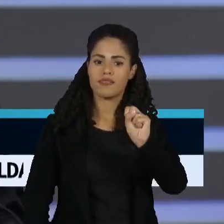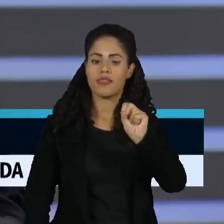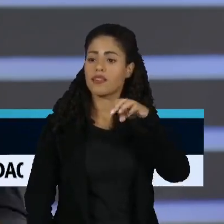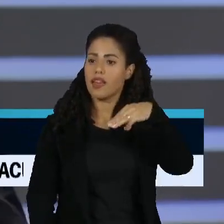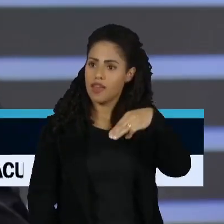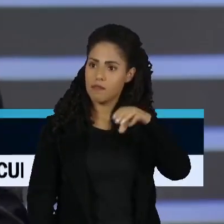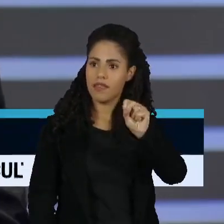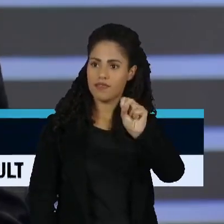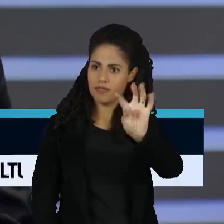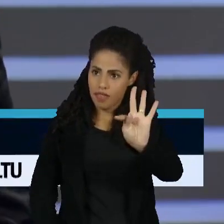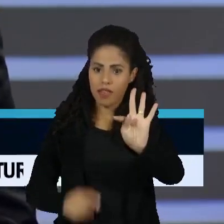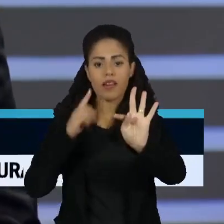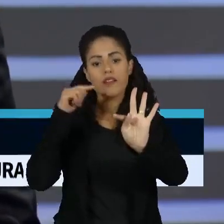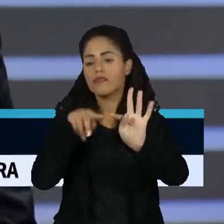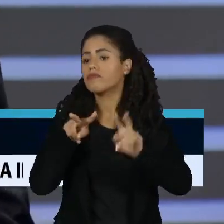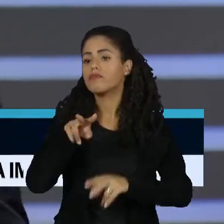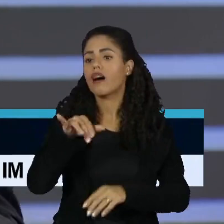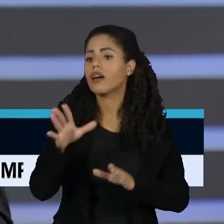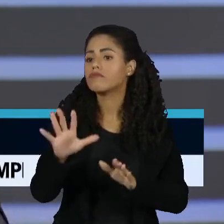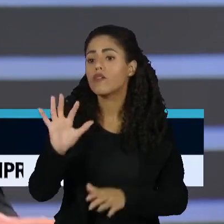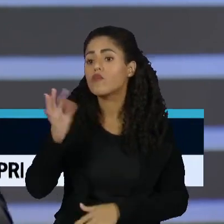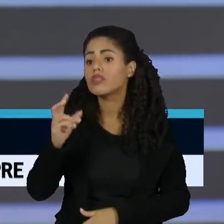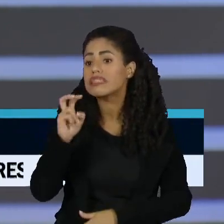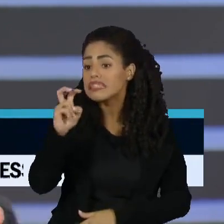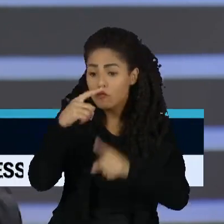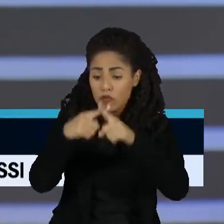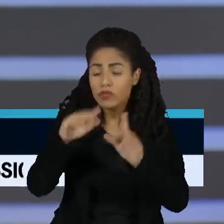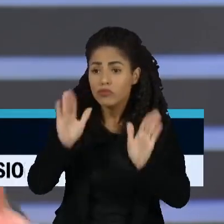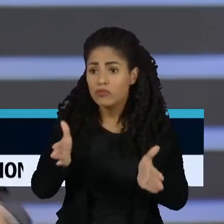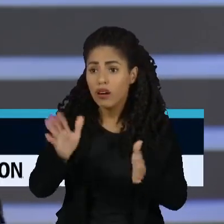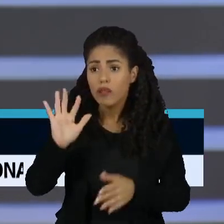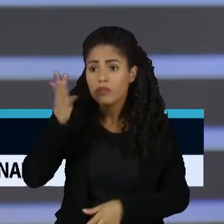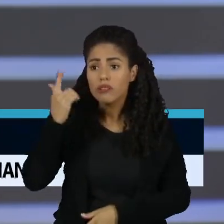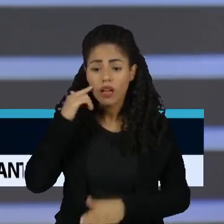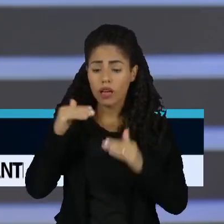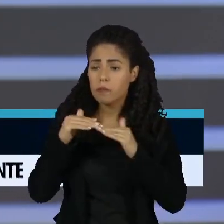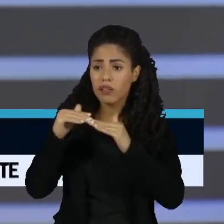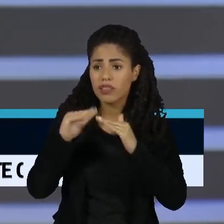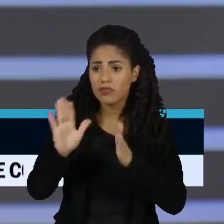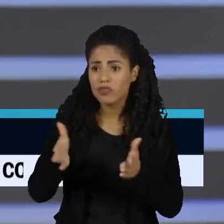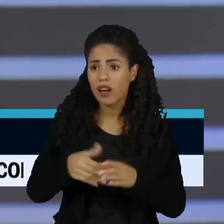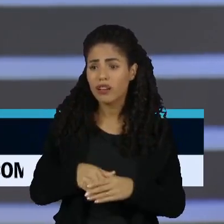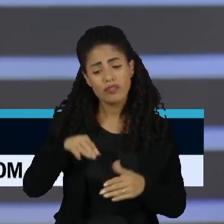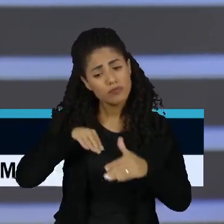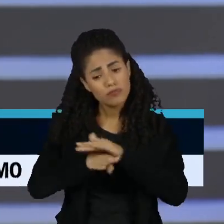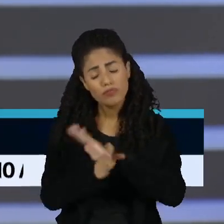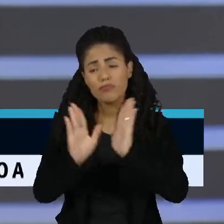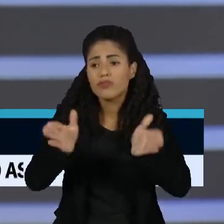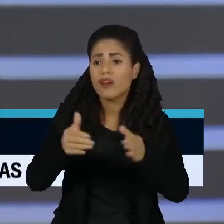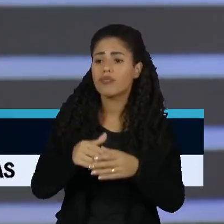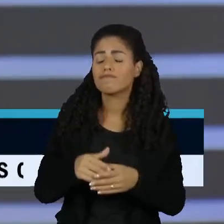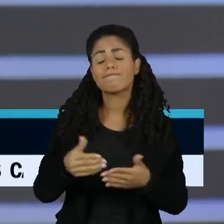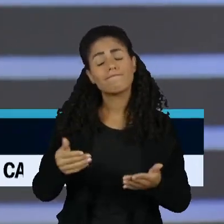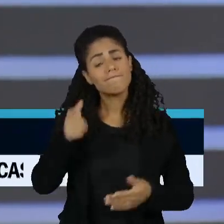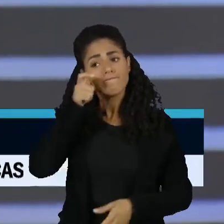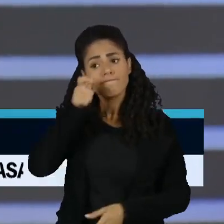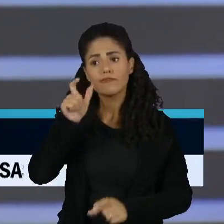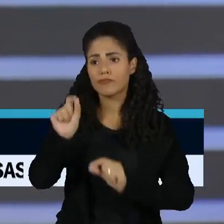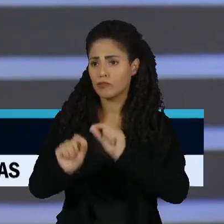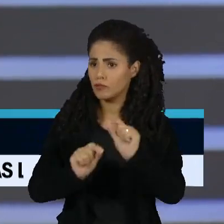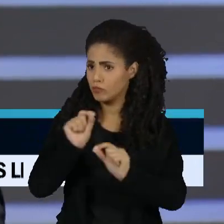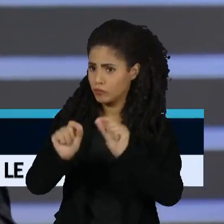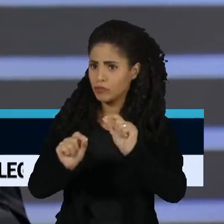governo de esquerda, faz uma CPI do MST. Isso é quase que padronizado já, né? Só que o interessante é ver